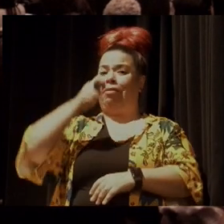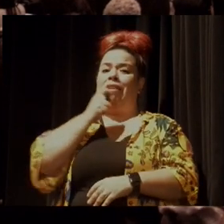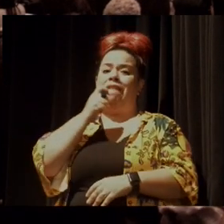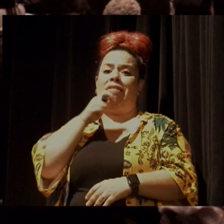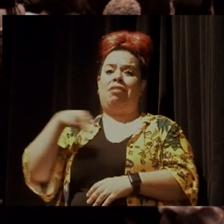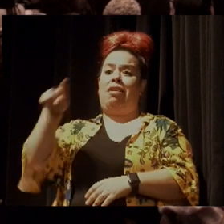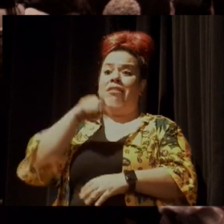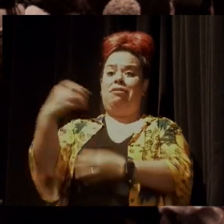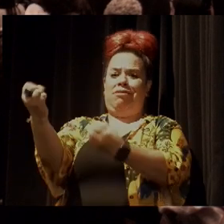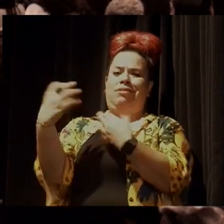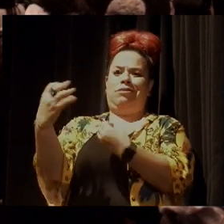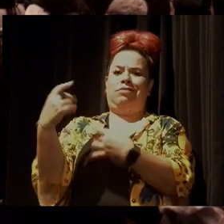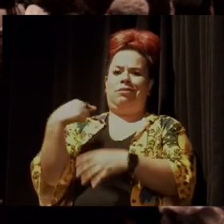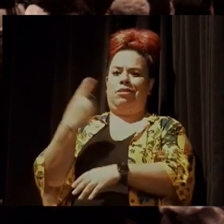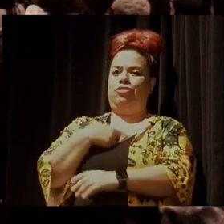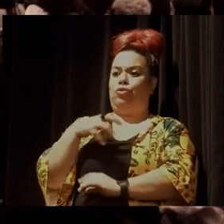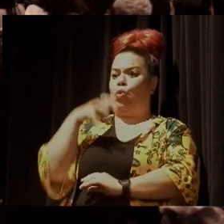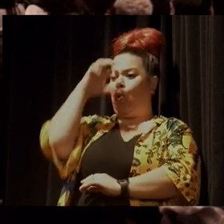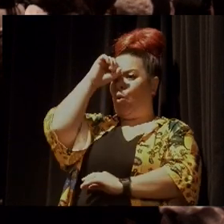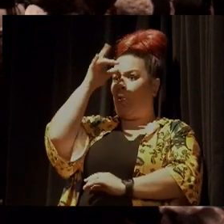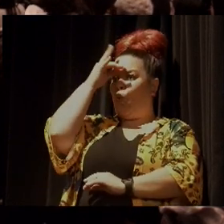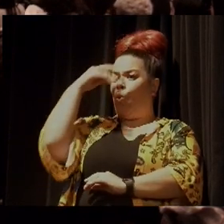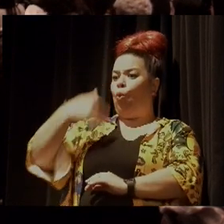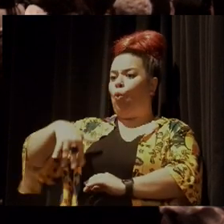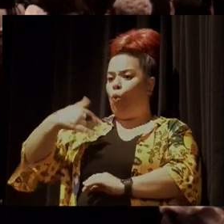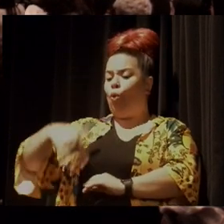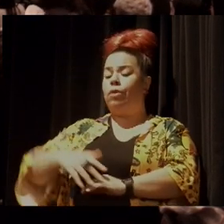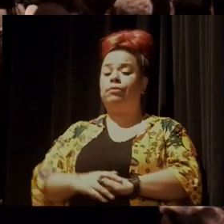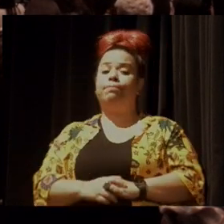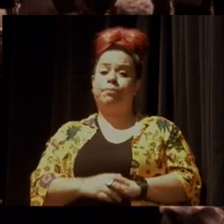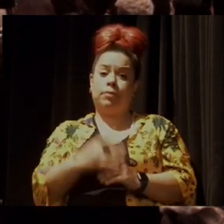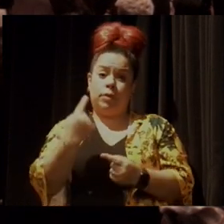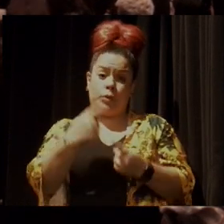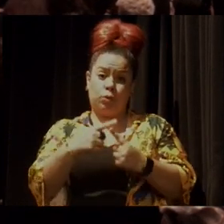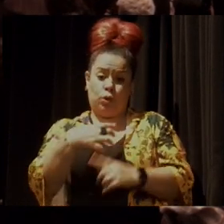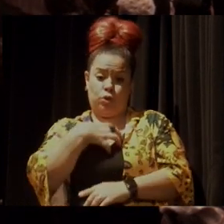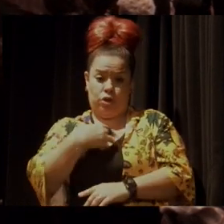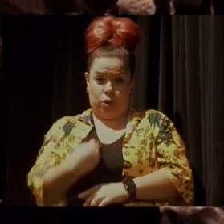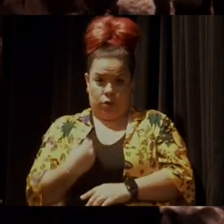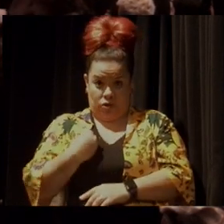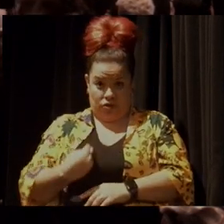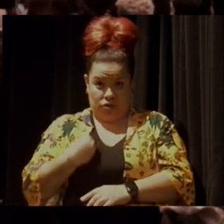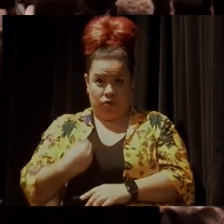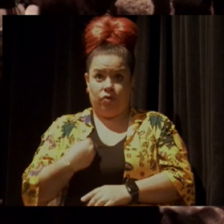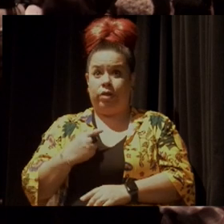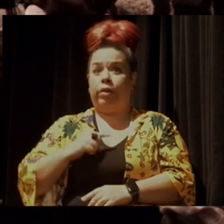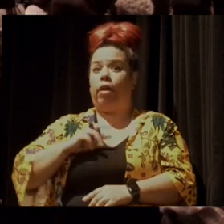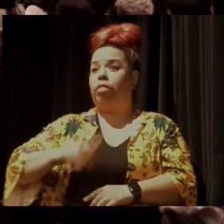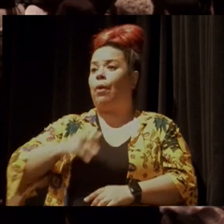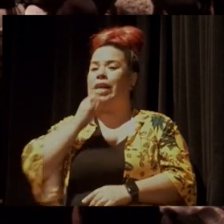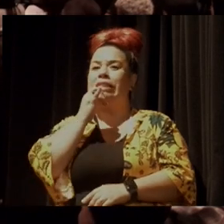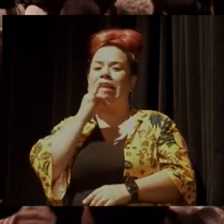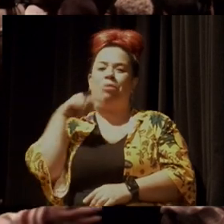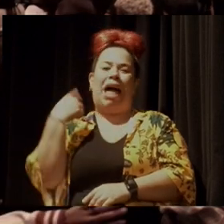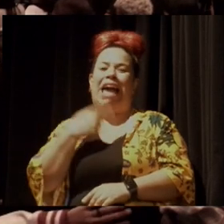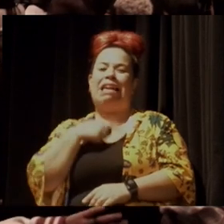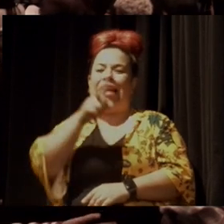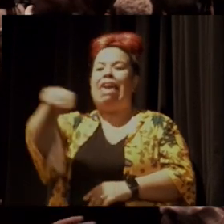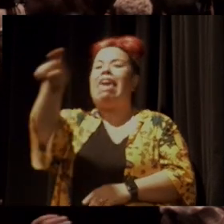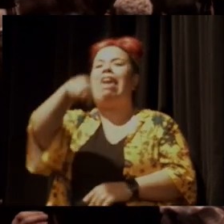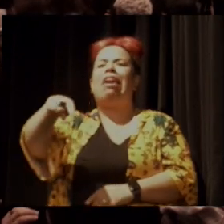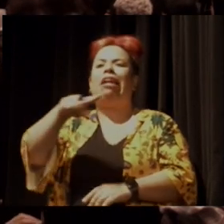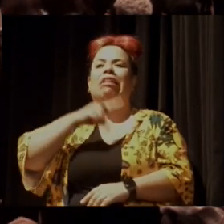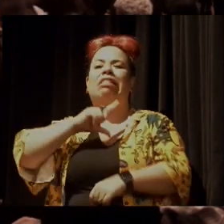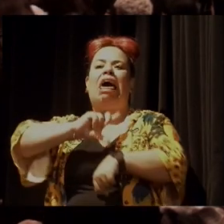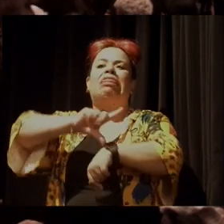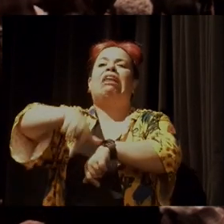e que essa manutenção desse modo de vida não é um sinônimo de atraso. Muito